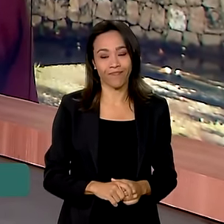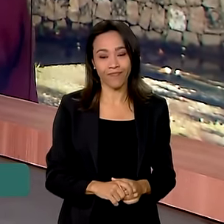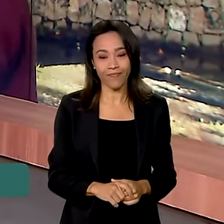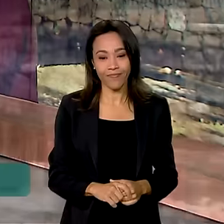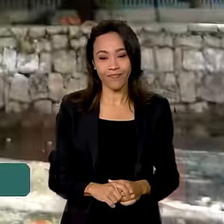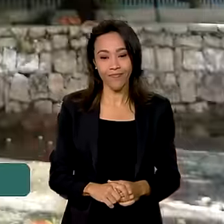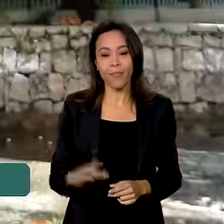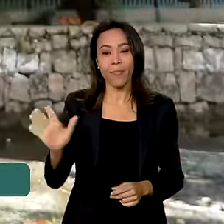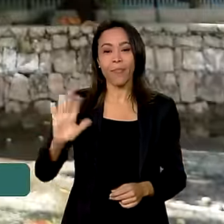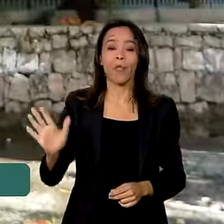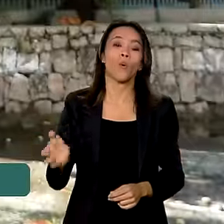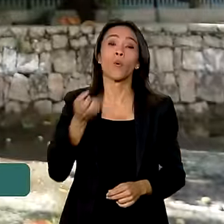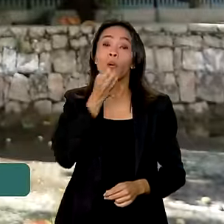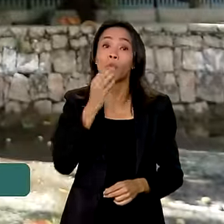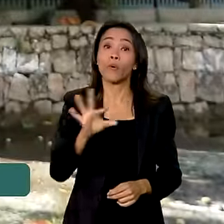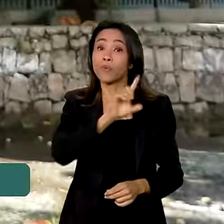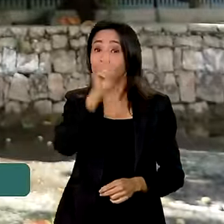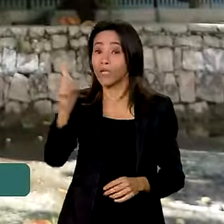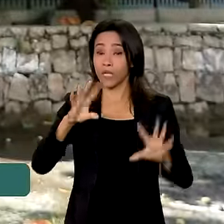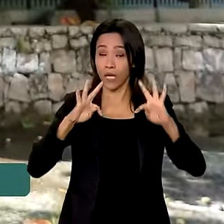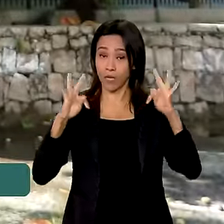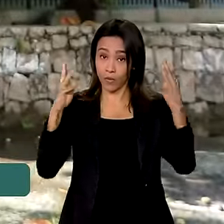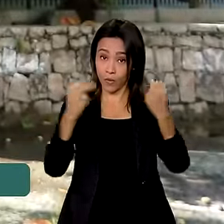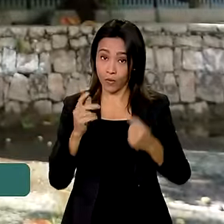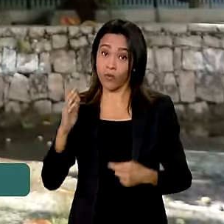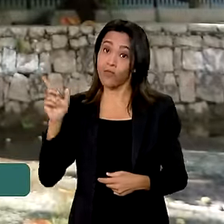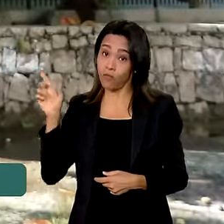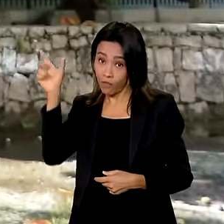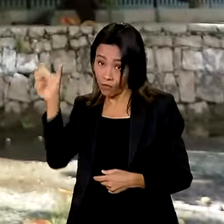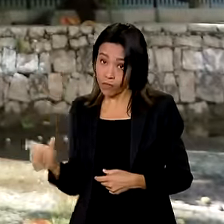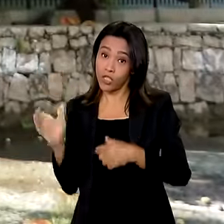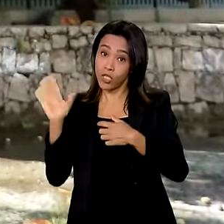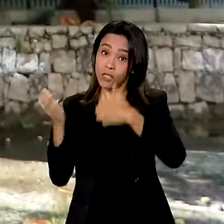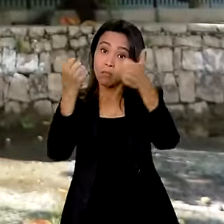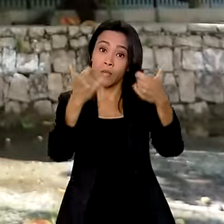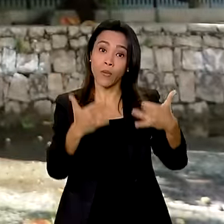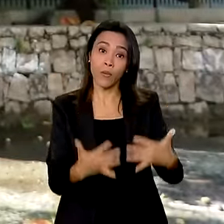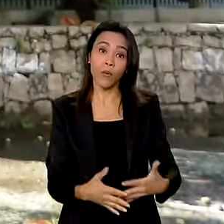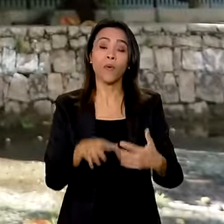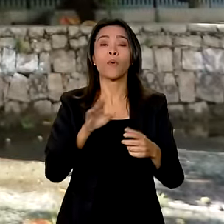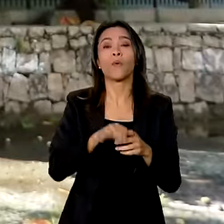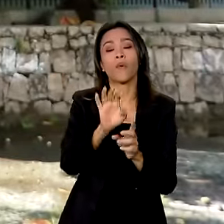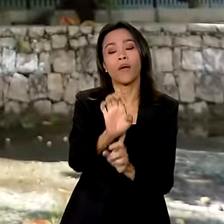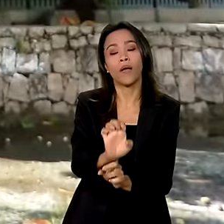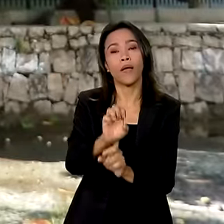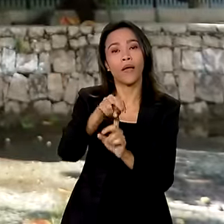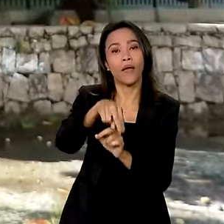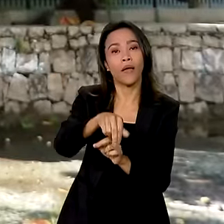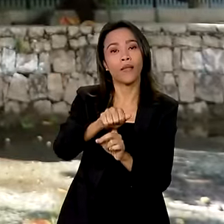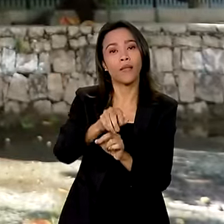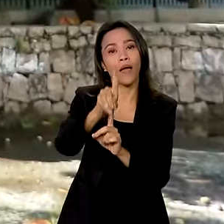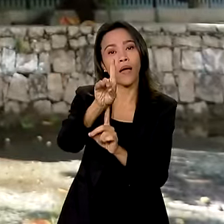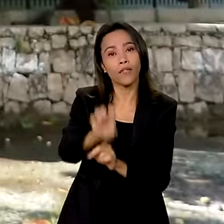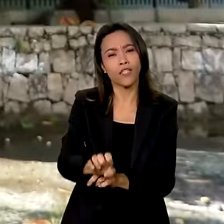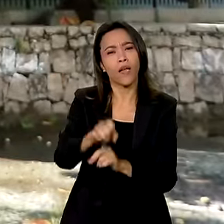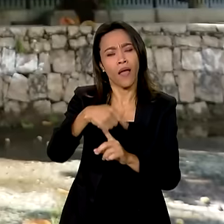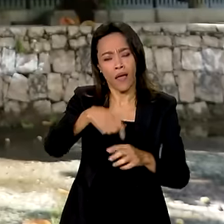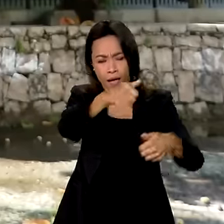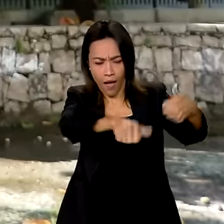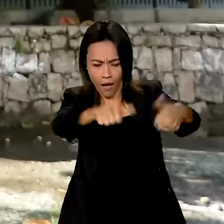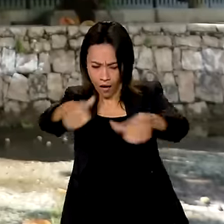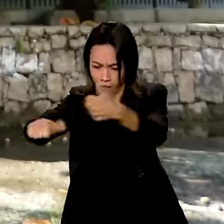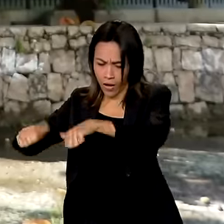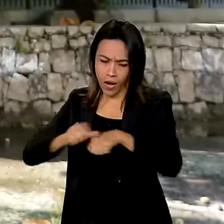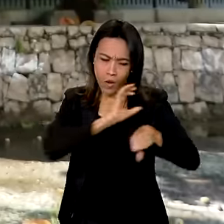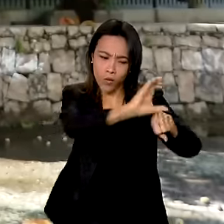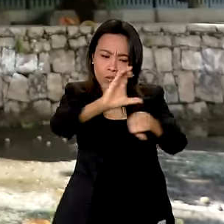Oi, Karine, bom dia para você, bom dia a todos. Como você disse, Karine, o Enad das Licenciaturas é uma forma de avaliar os cursos que formam